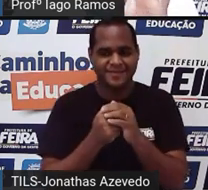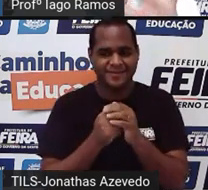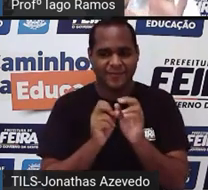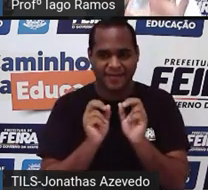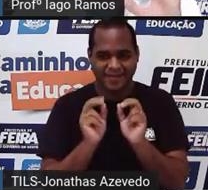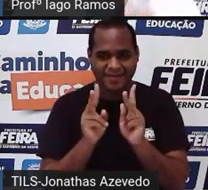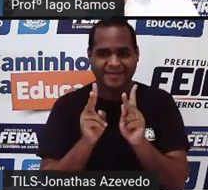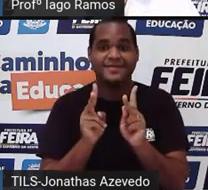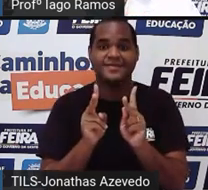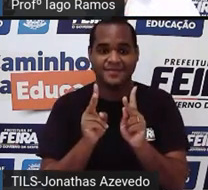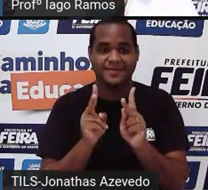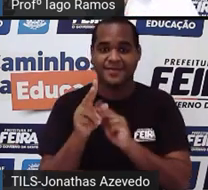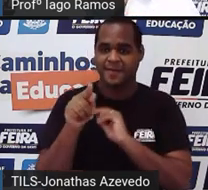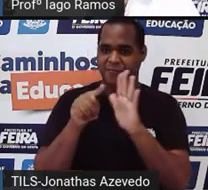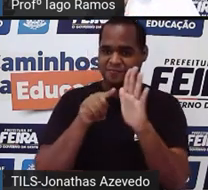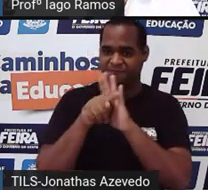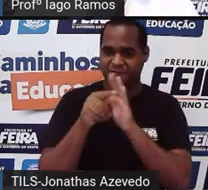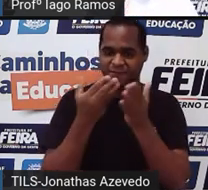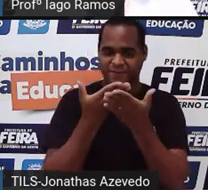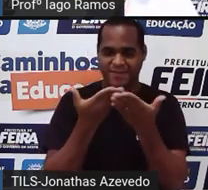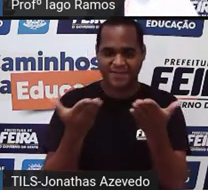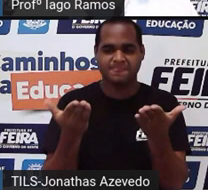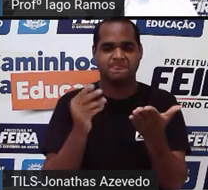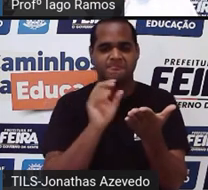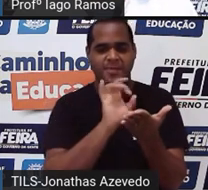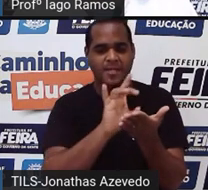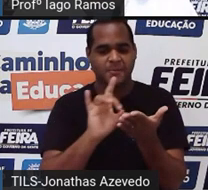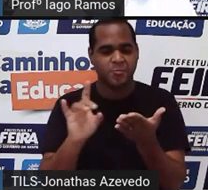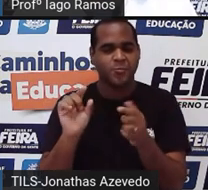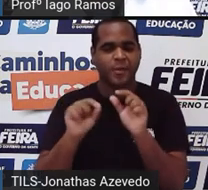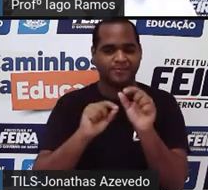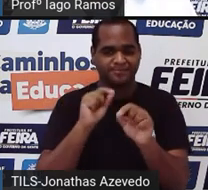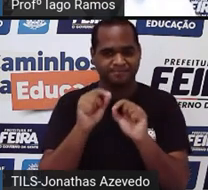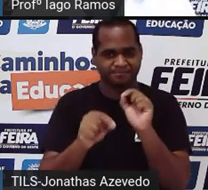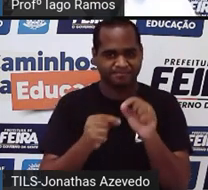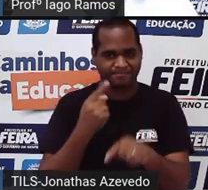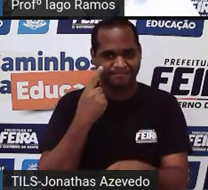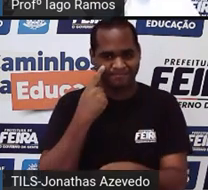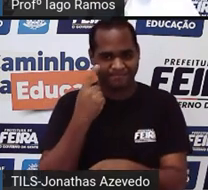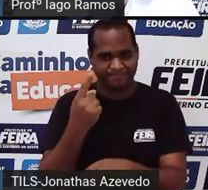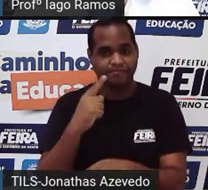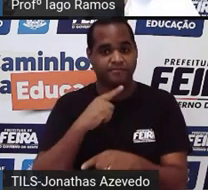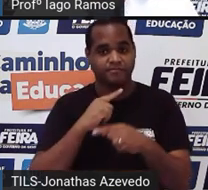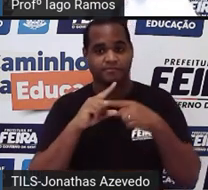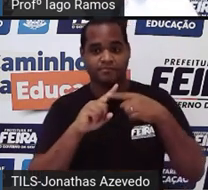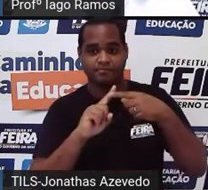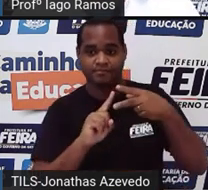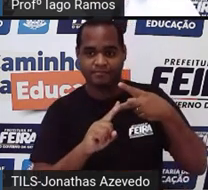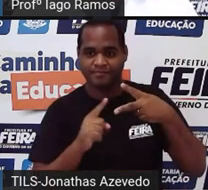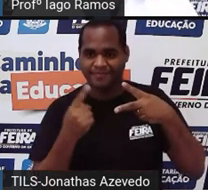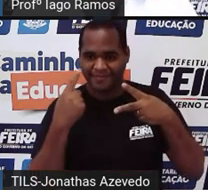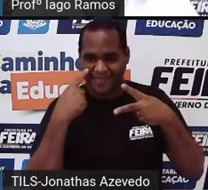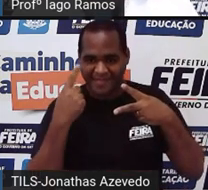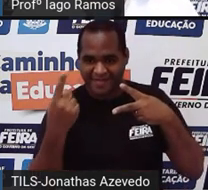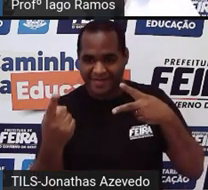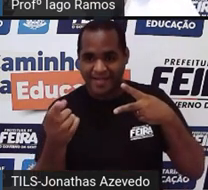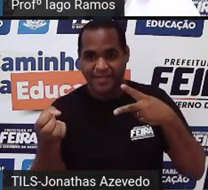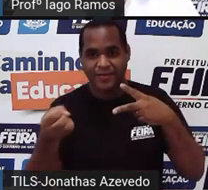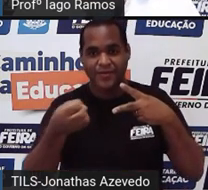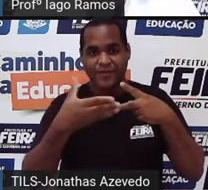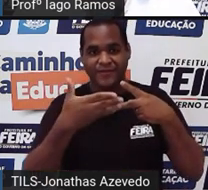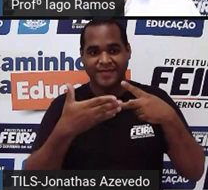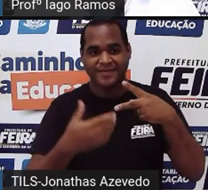tá? E a pergunta que eu vou trazer para você aqui agora é essa, Tenho ali duas novas figuras, né?